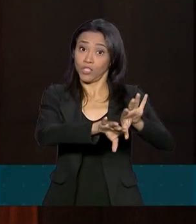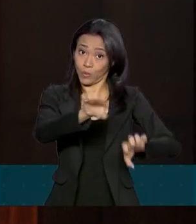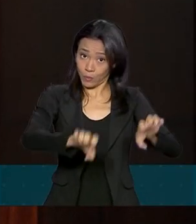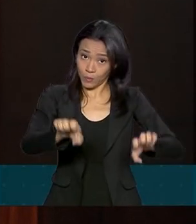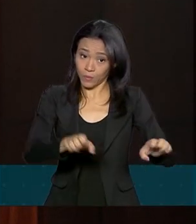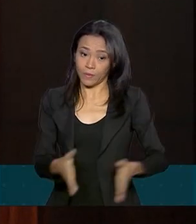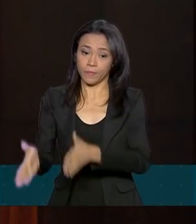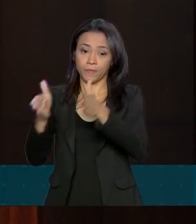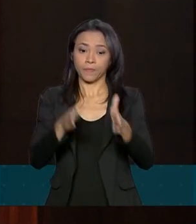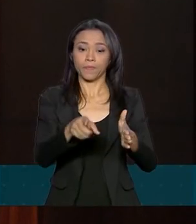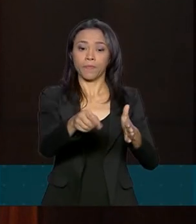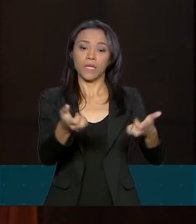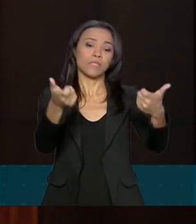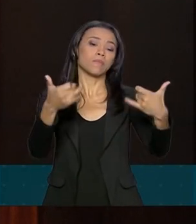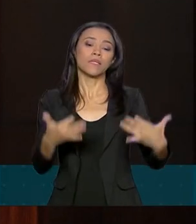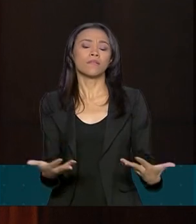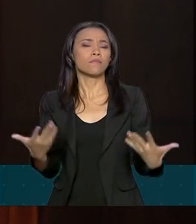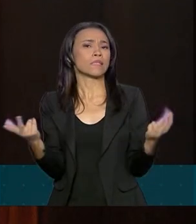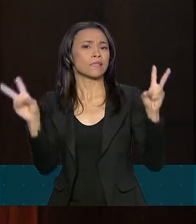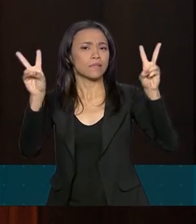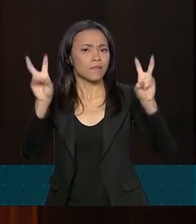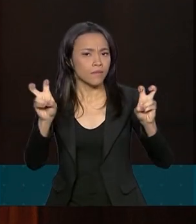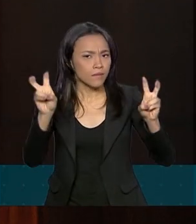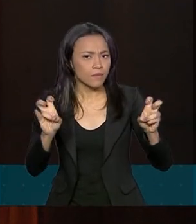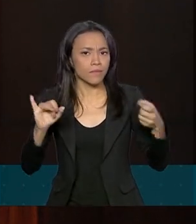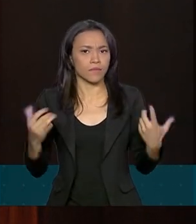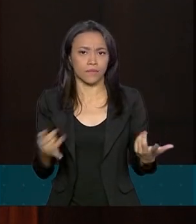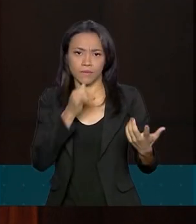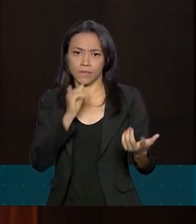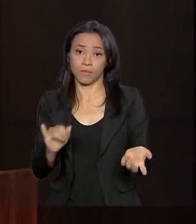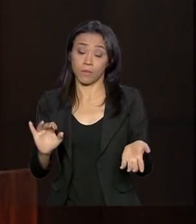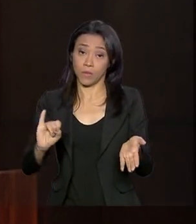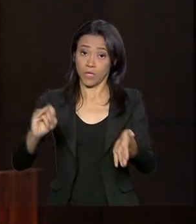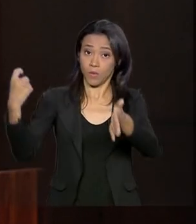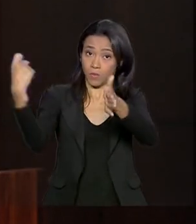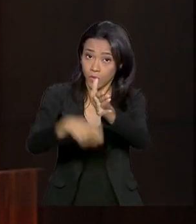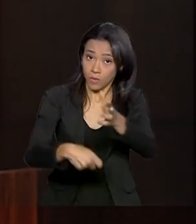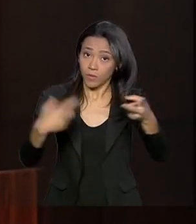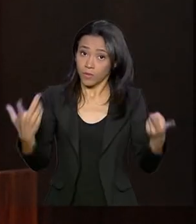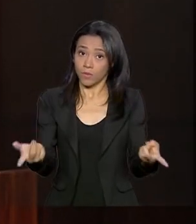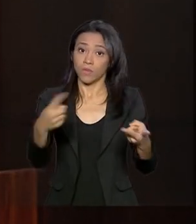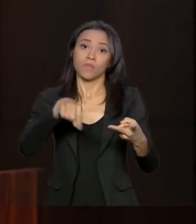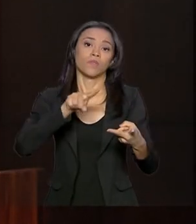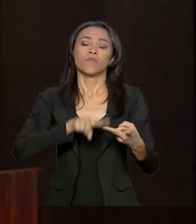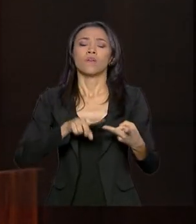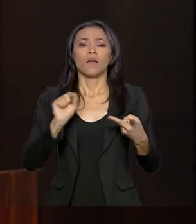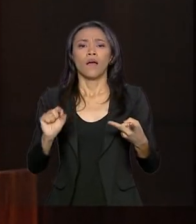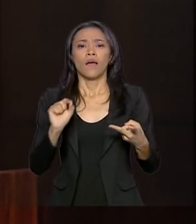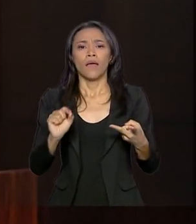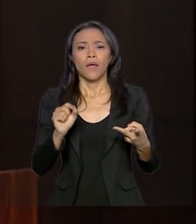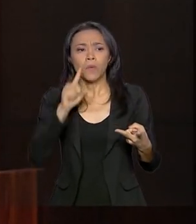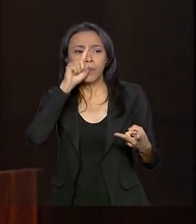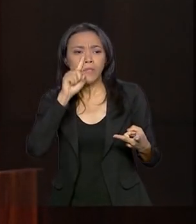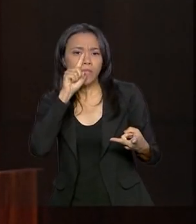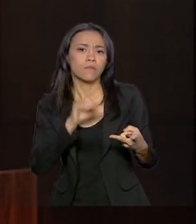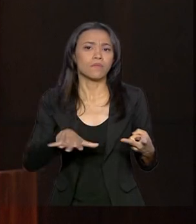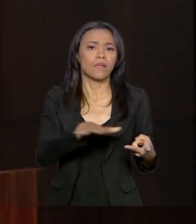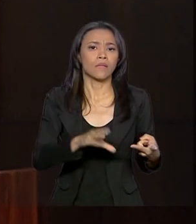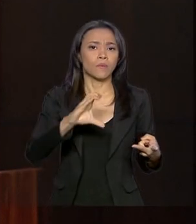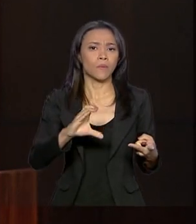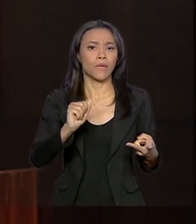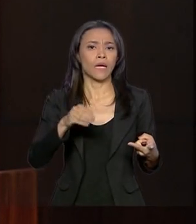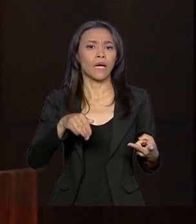temas como a tributação sobre o ganho de capital, o risco cambial, a